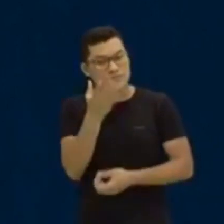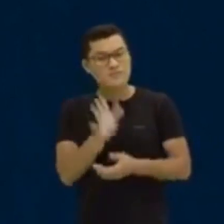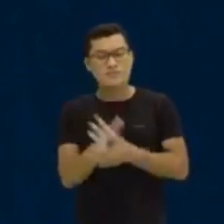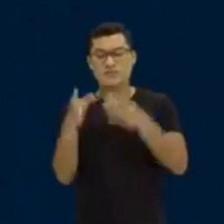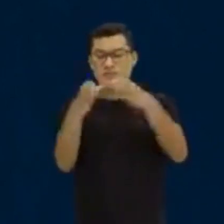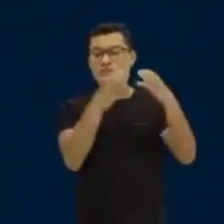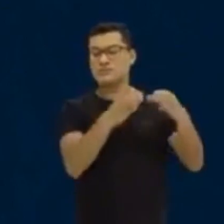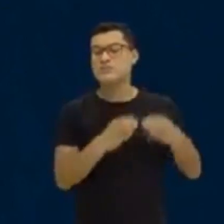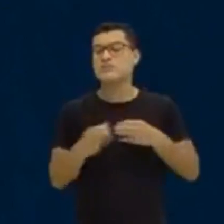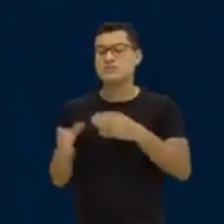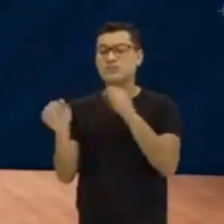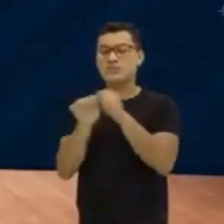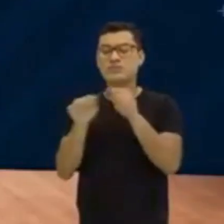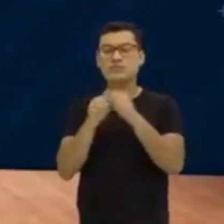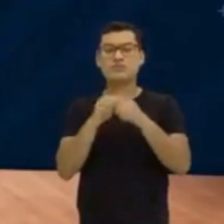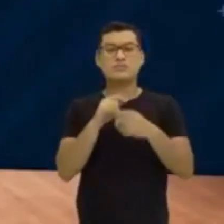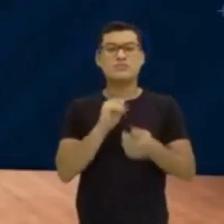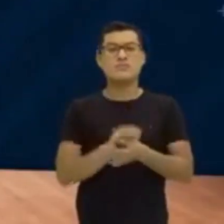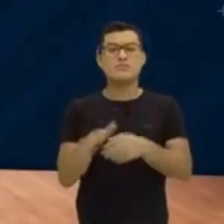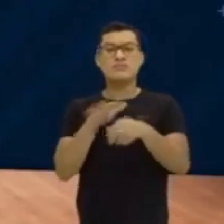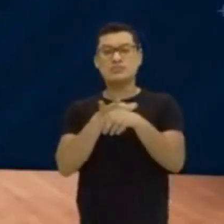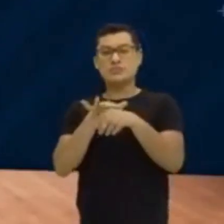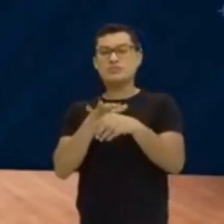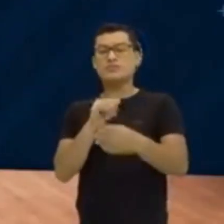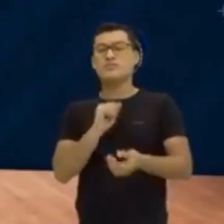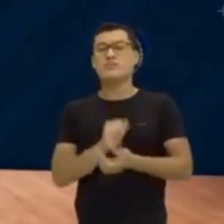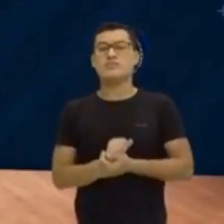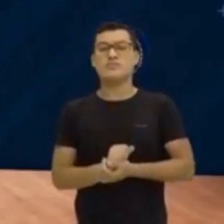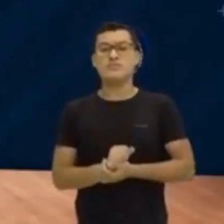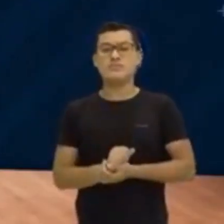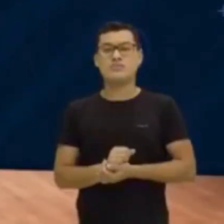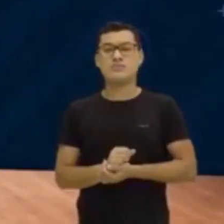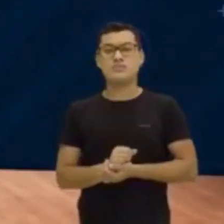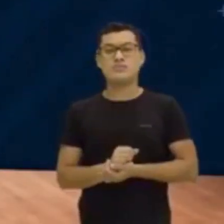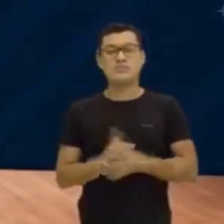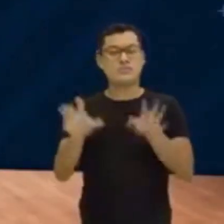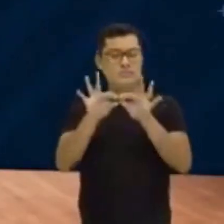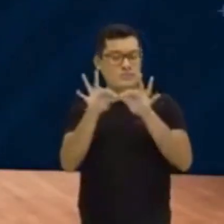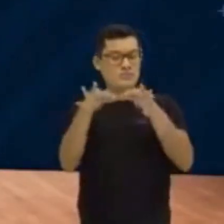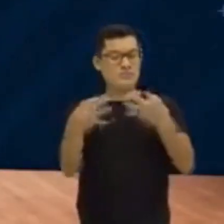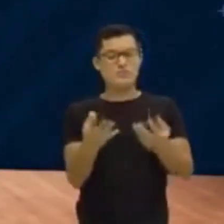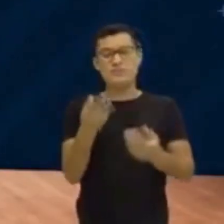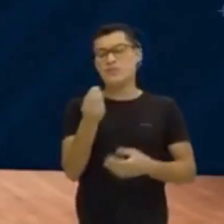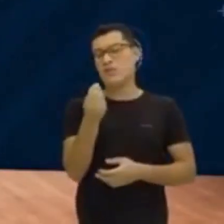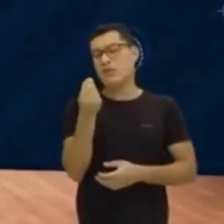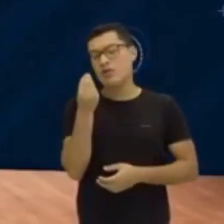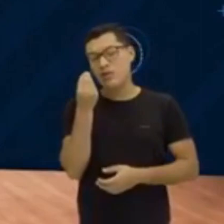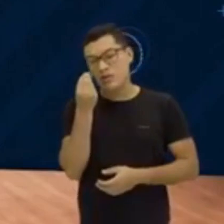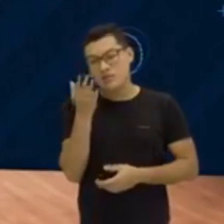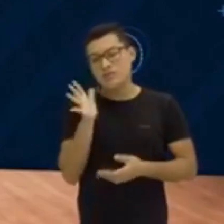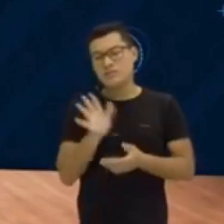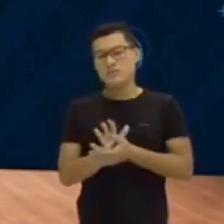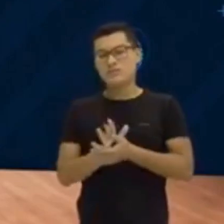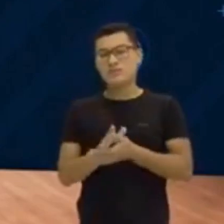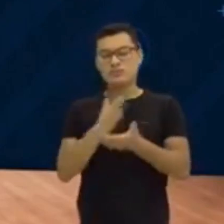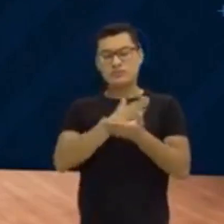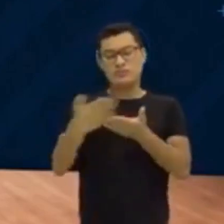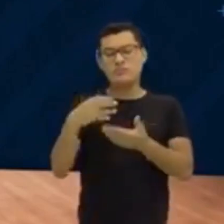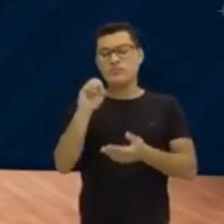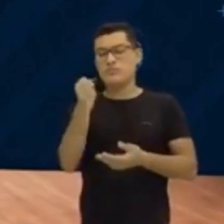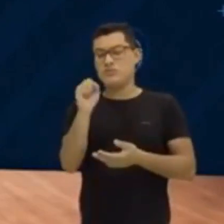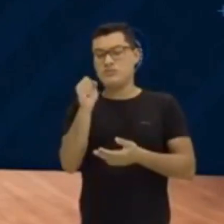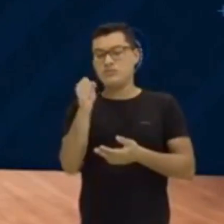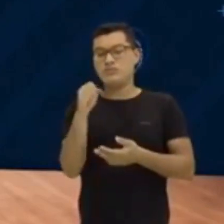vocês para fazer os comentários. certo? Então, pessoal, se ela é simples, preste atenção. Começou com zero, tranquilo. Vê